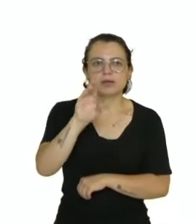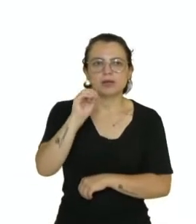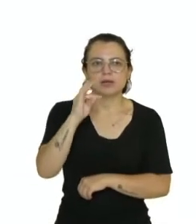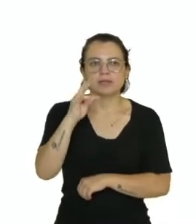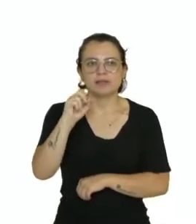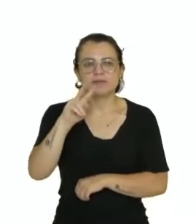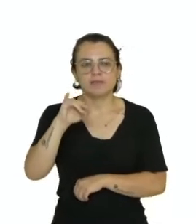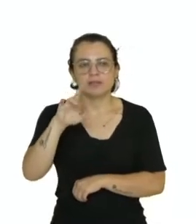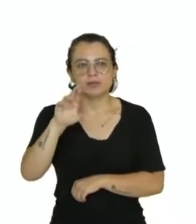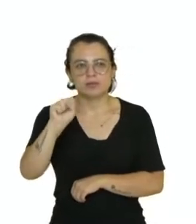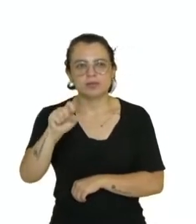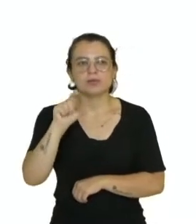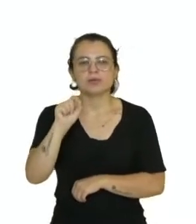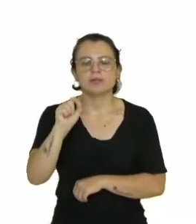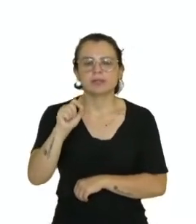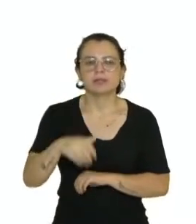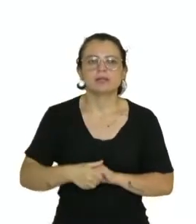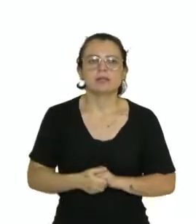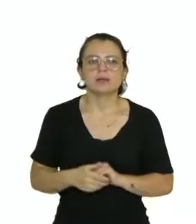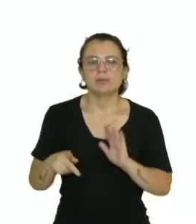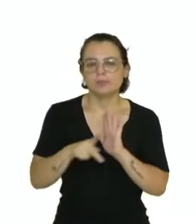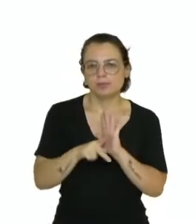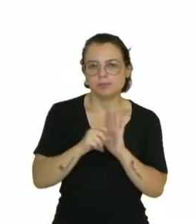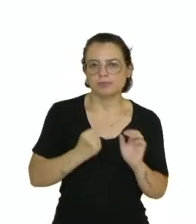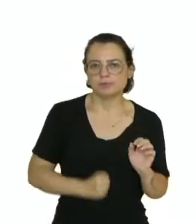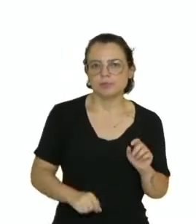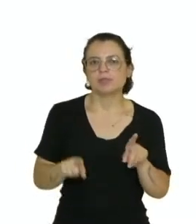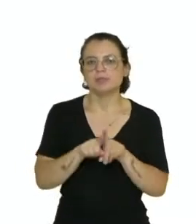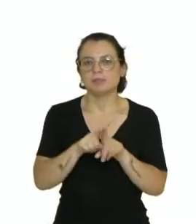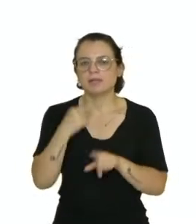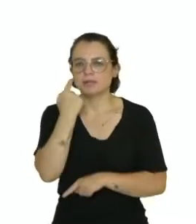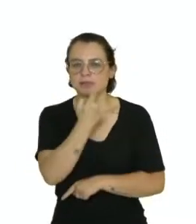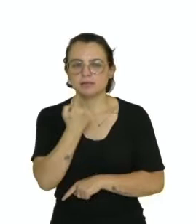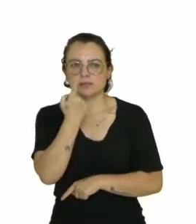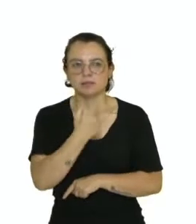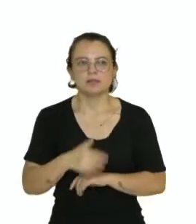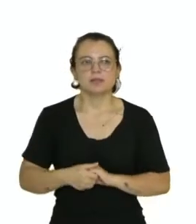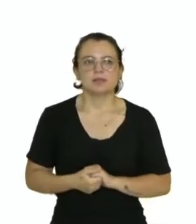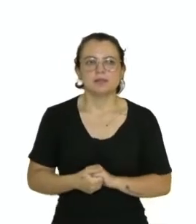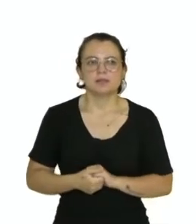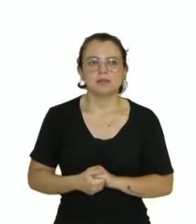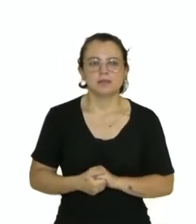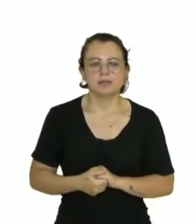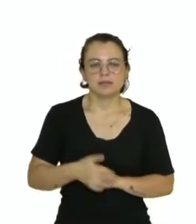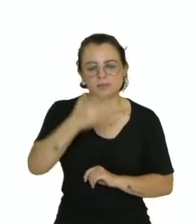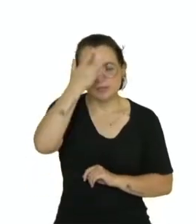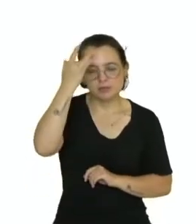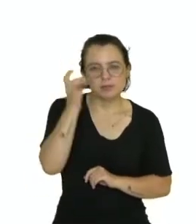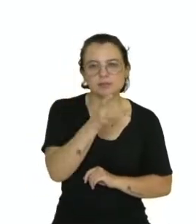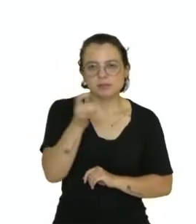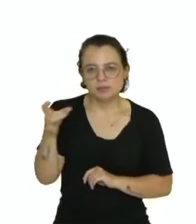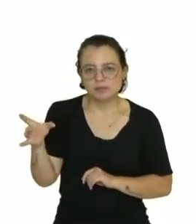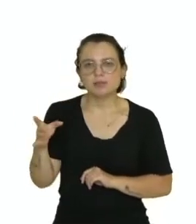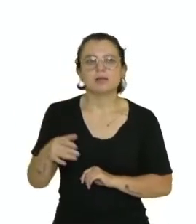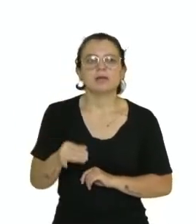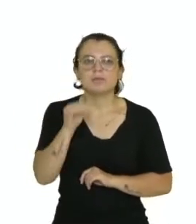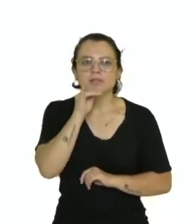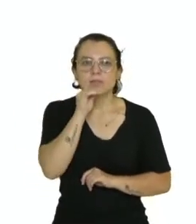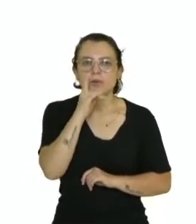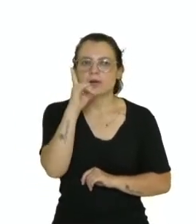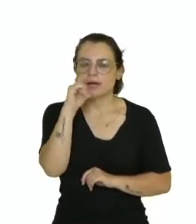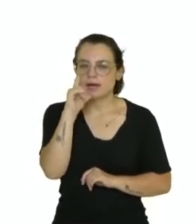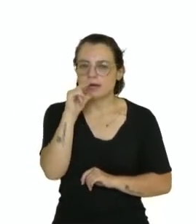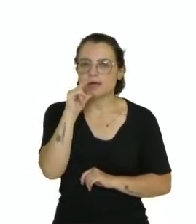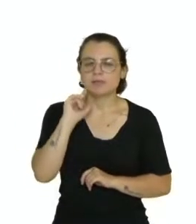Rota vírus, a transmissão ocorre fecal oral, certo? Contato de pessoa a pessoa através da água, alimentos contaminados,